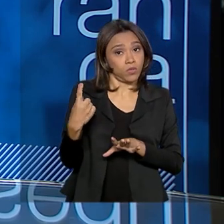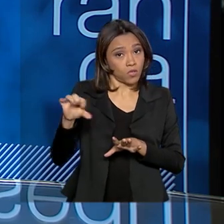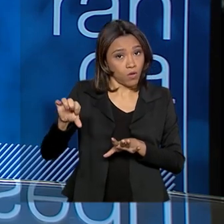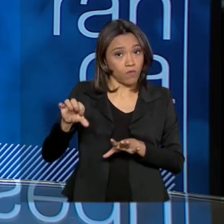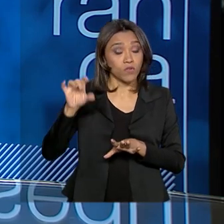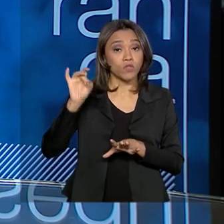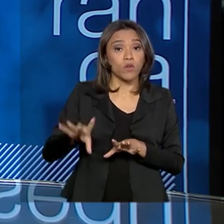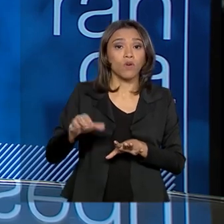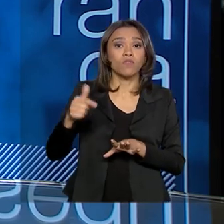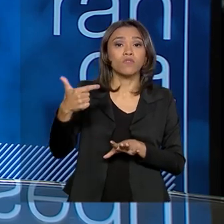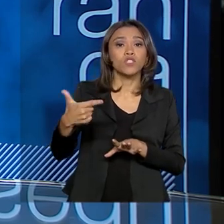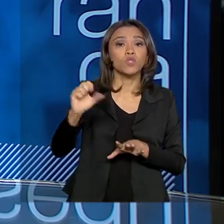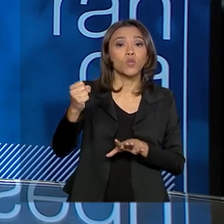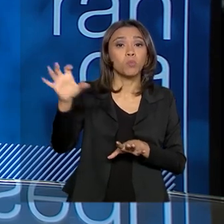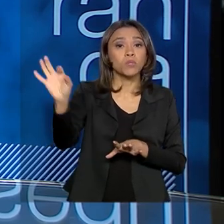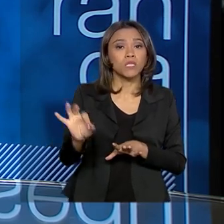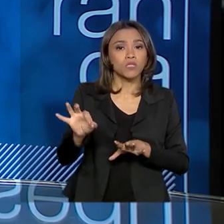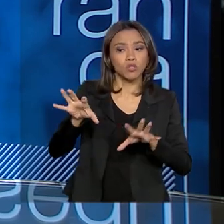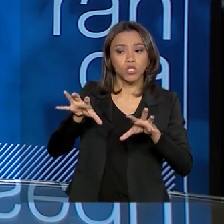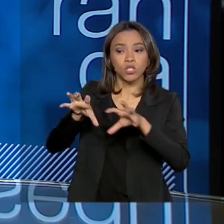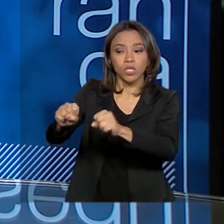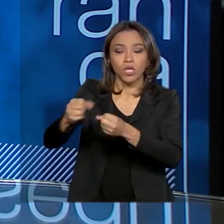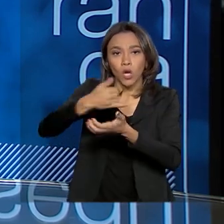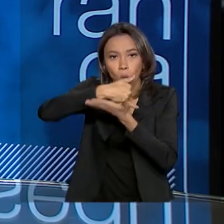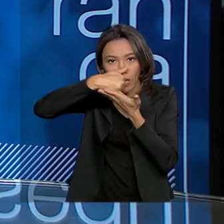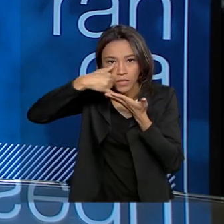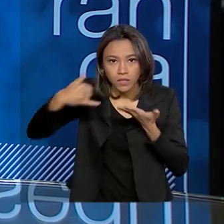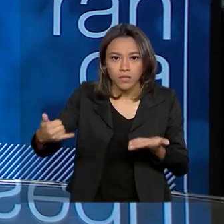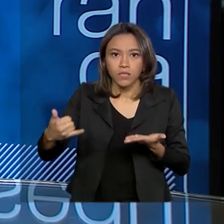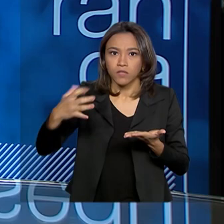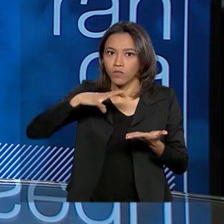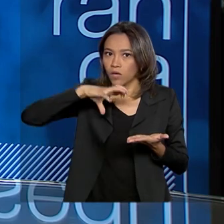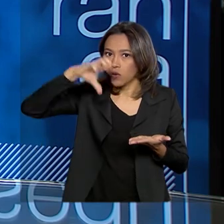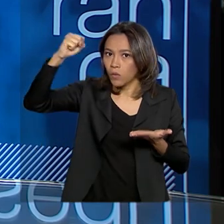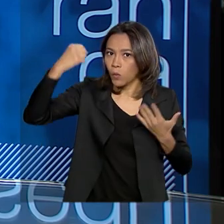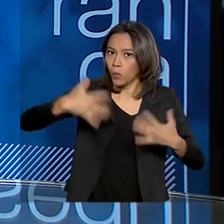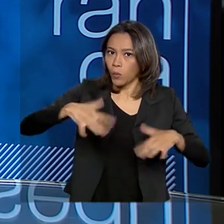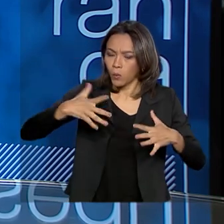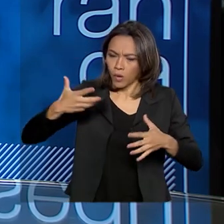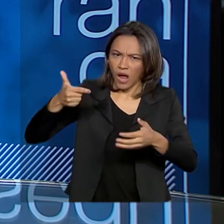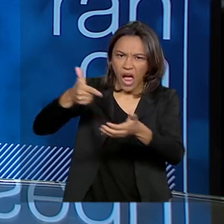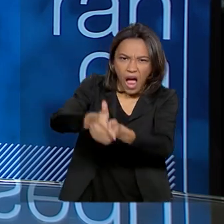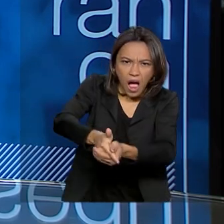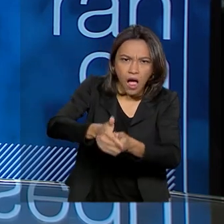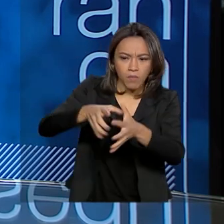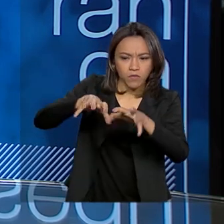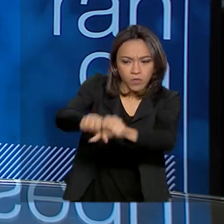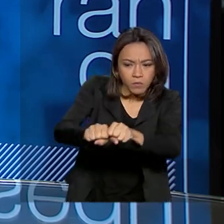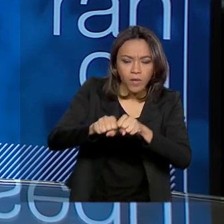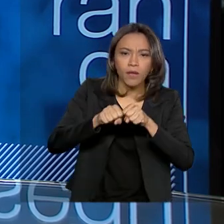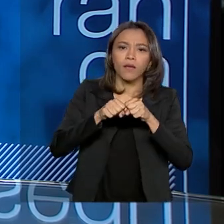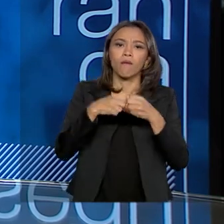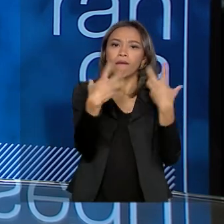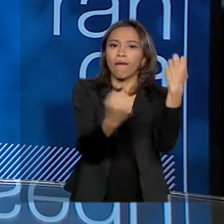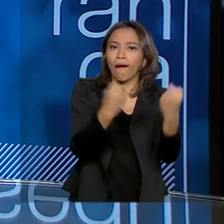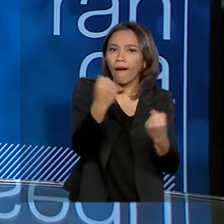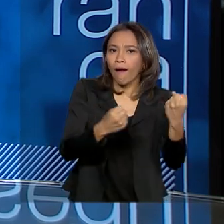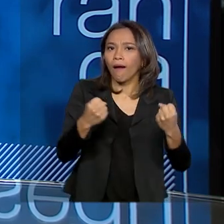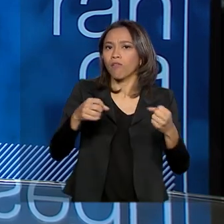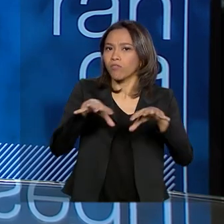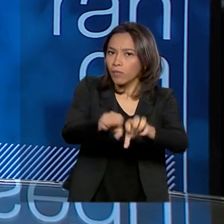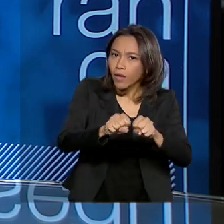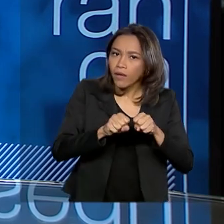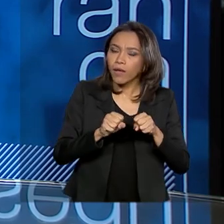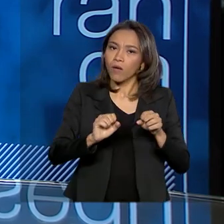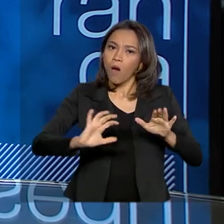% a apreensão, recordes de apreensão de armas, de veículos, produtos de furto, né,